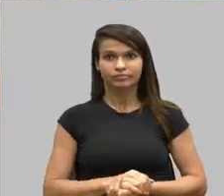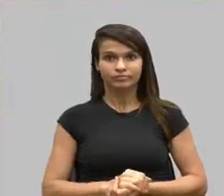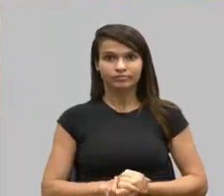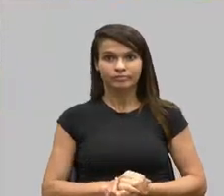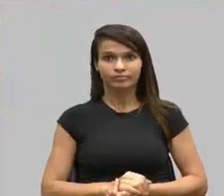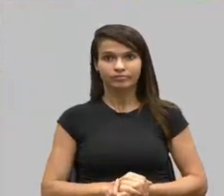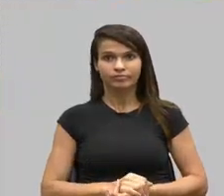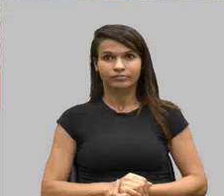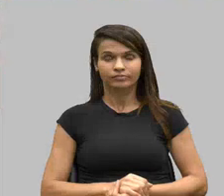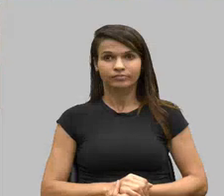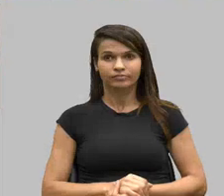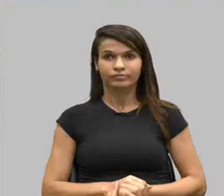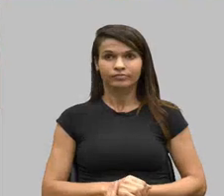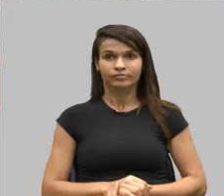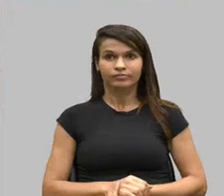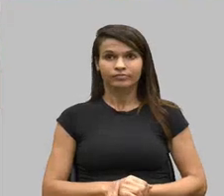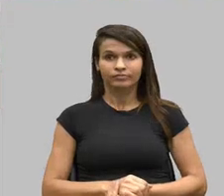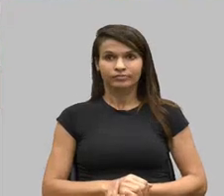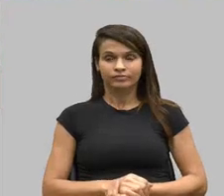Pode passar direto.